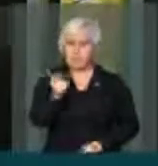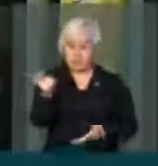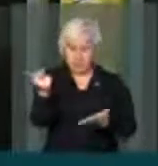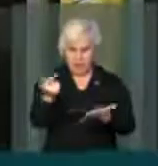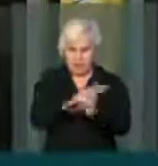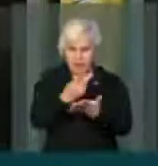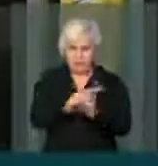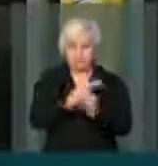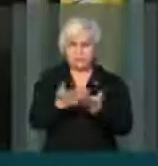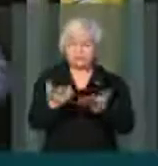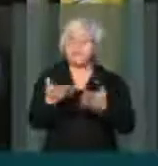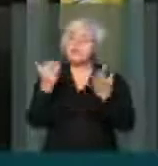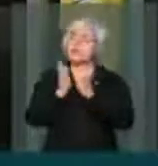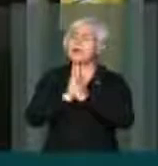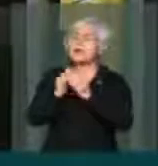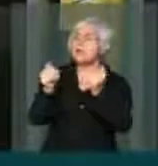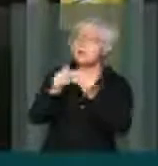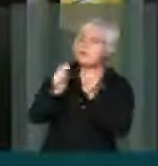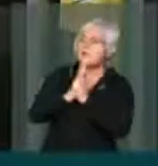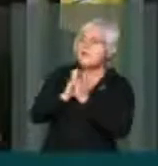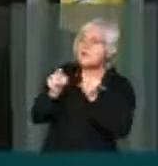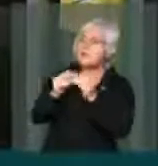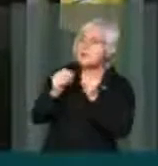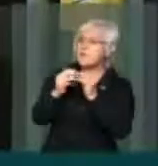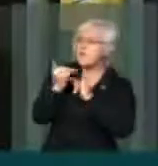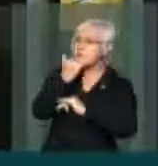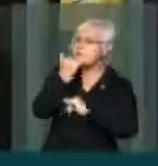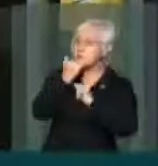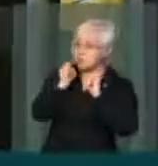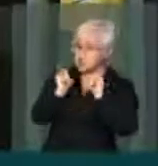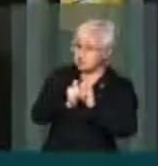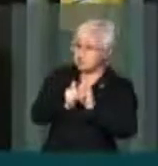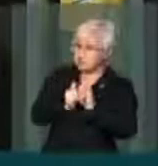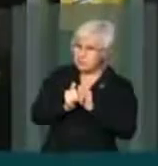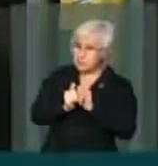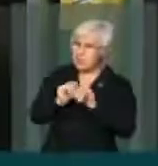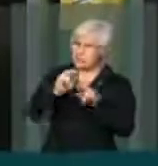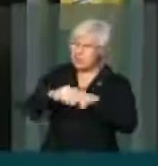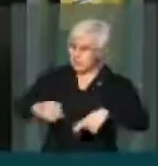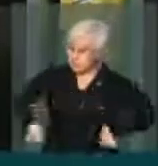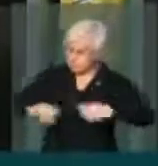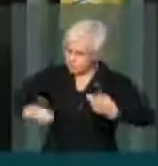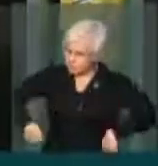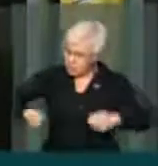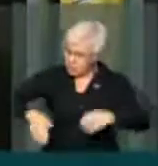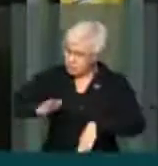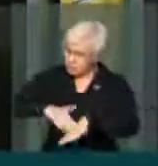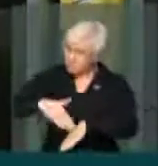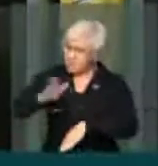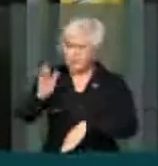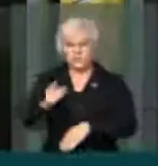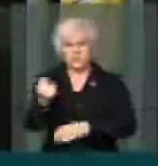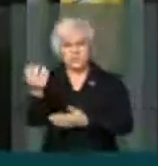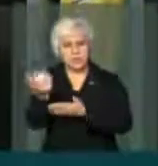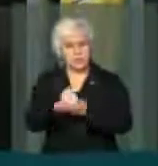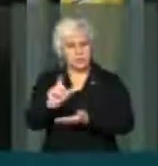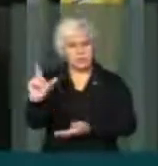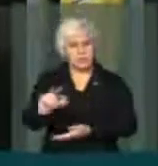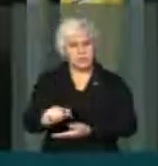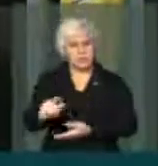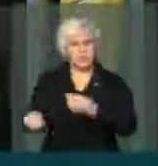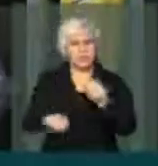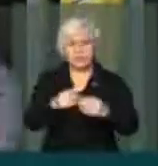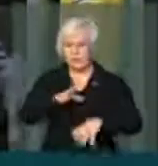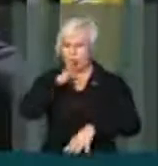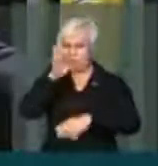Nós vamos simplesmente anistiar ela do seu crime, de ter gastado mais do que recebeu? De ter feito uma gastança